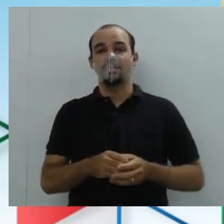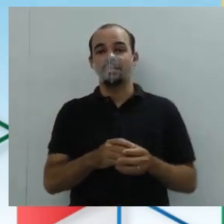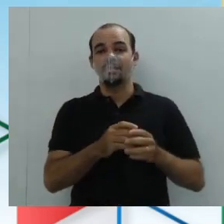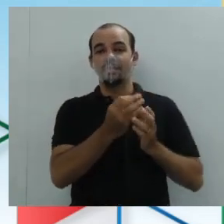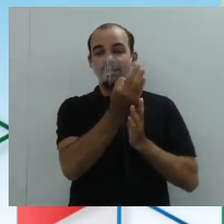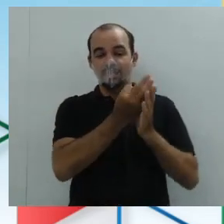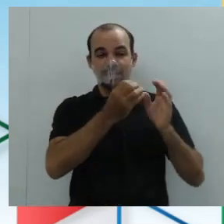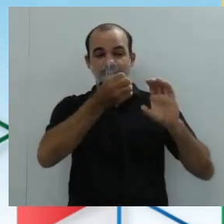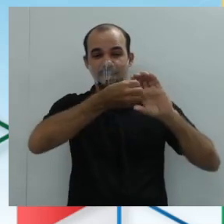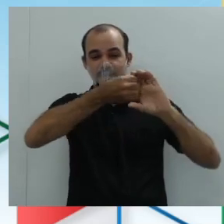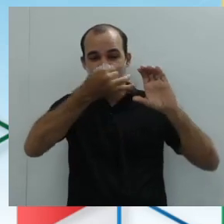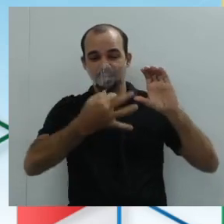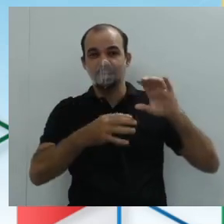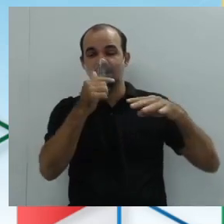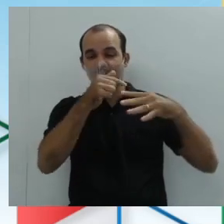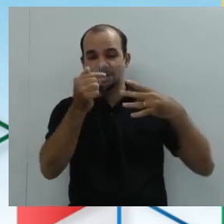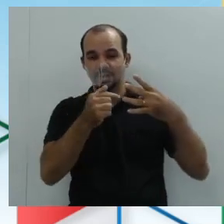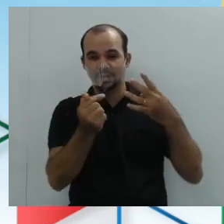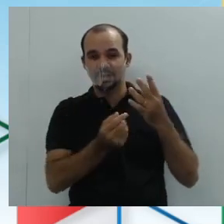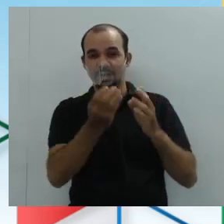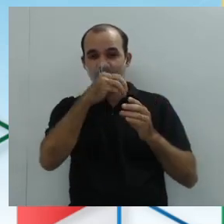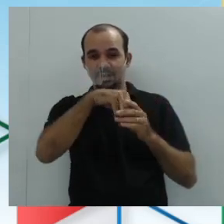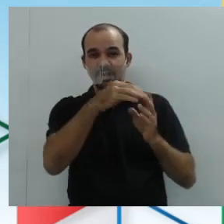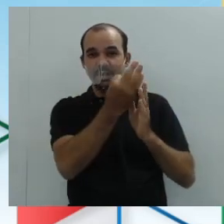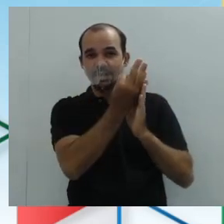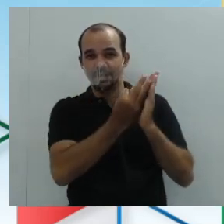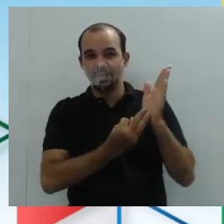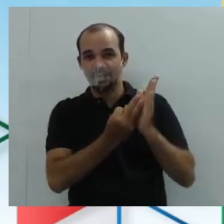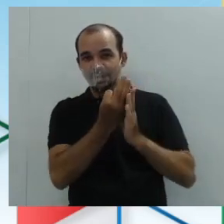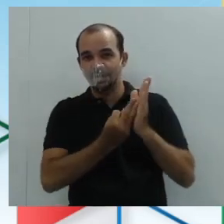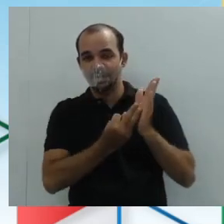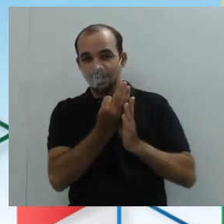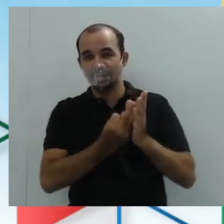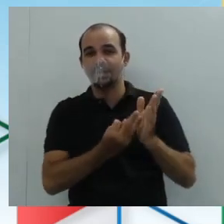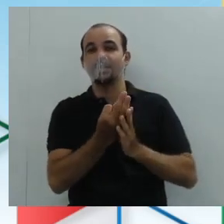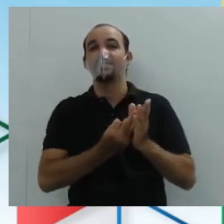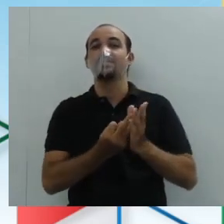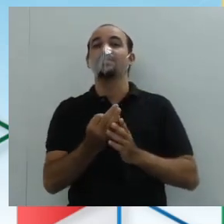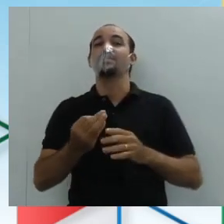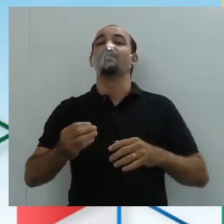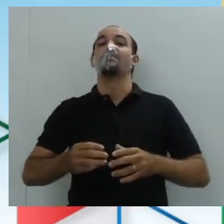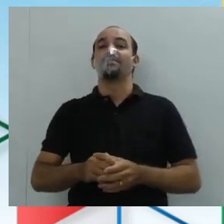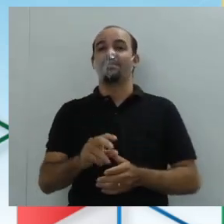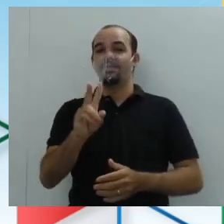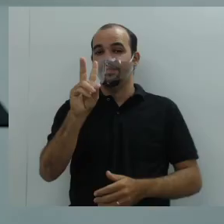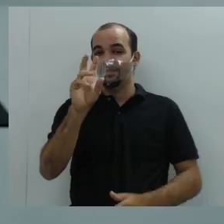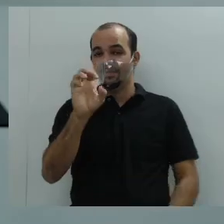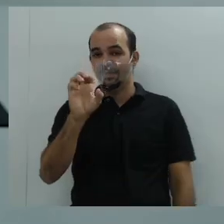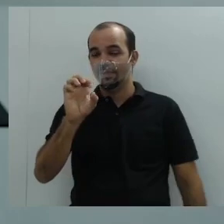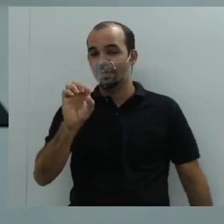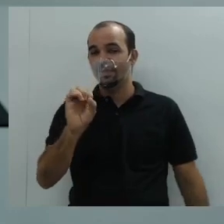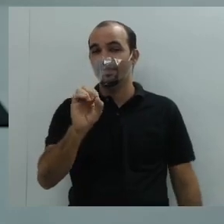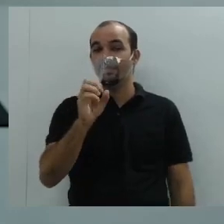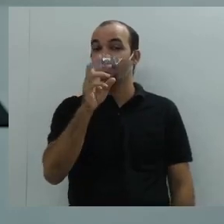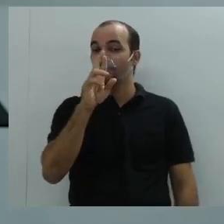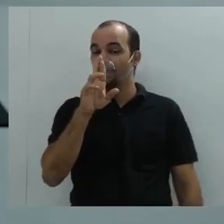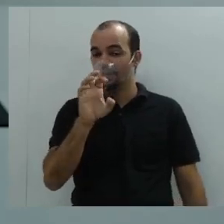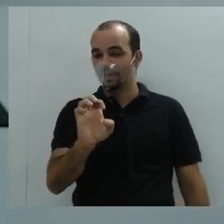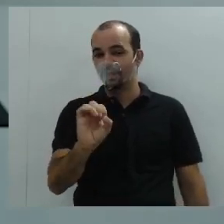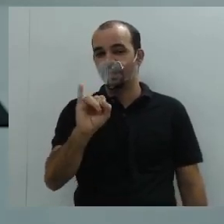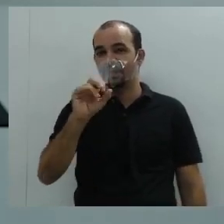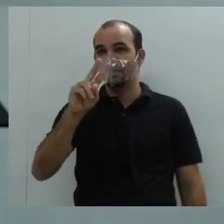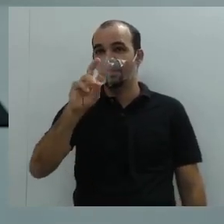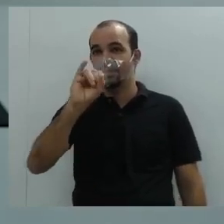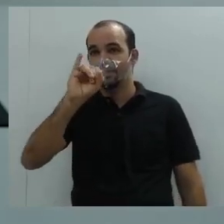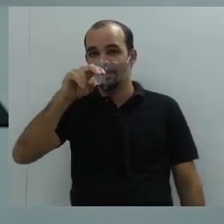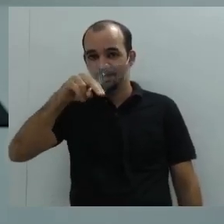características composicionais de textos reivindicatórios e propositivos. Bem, gente, como o próprio